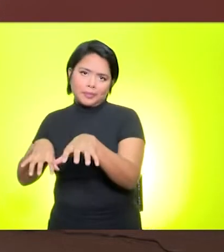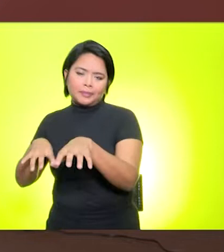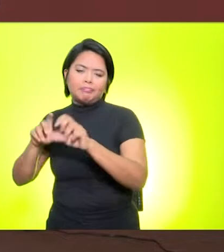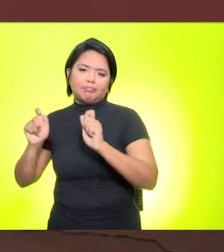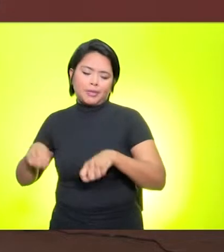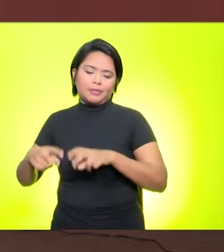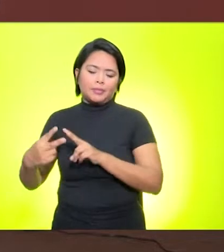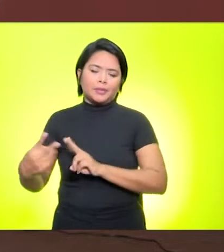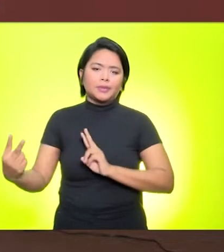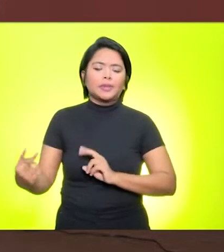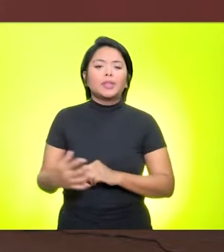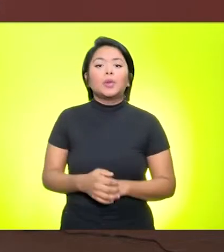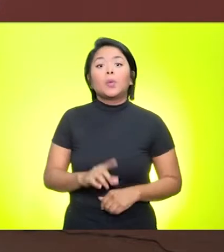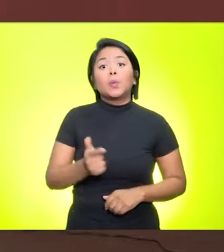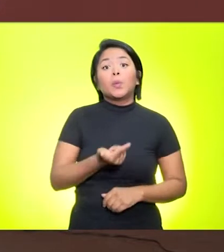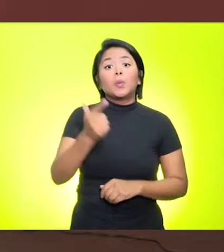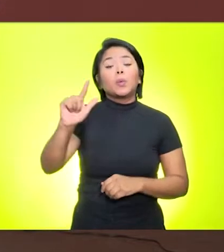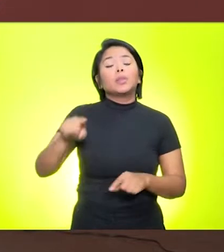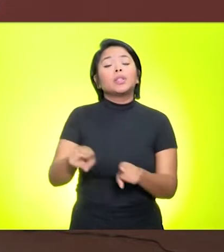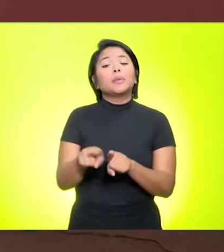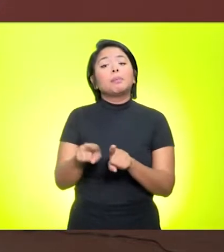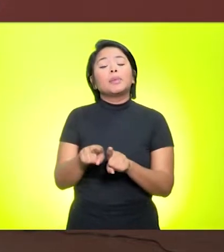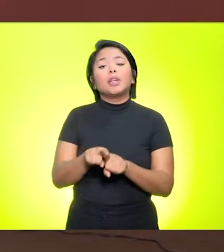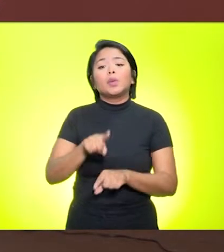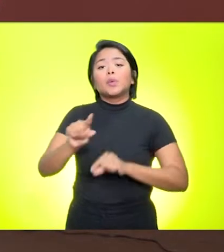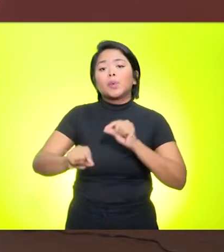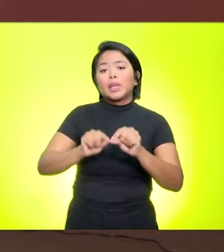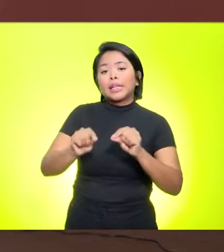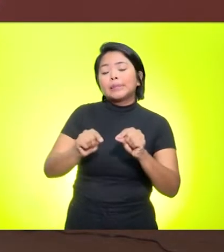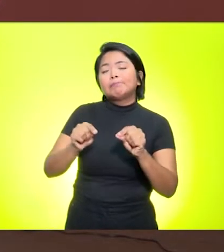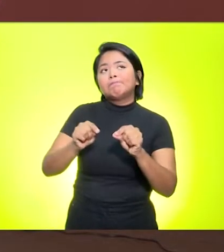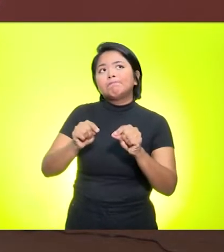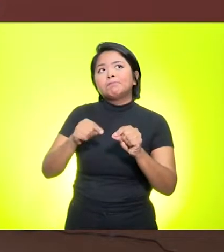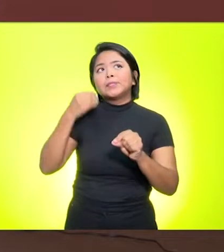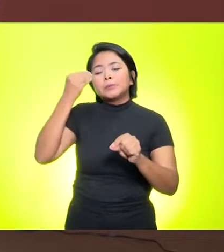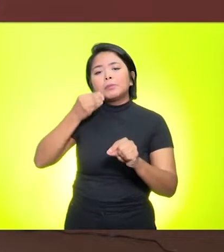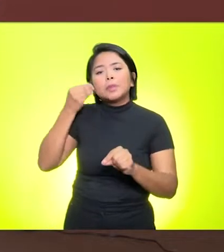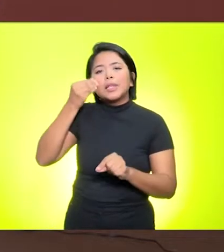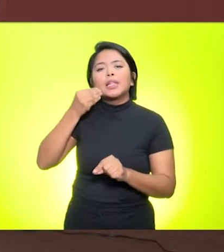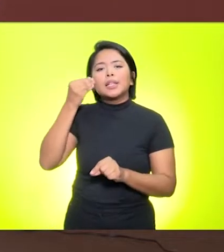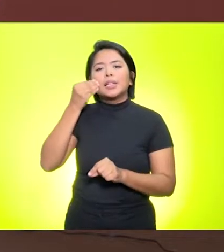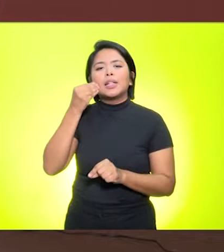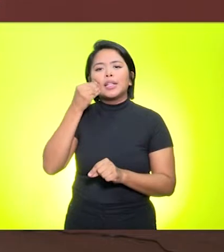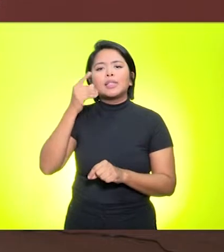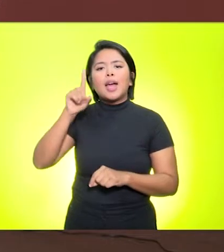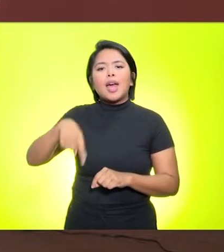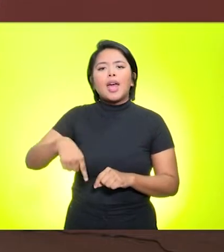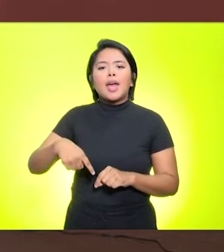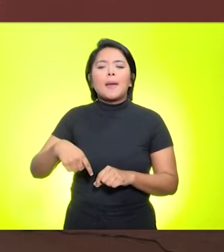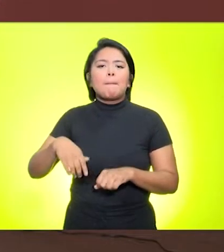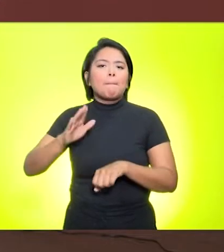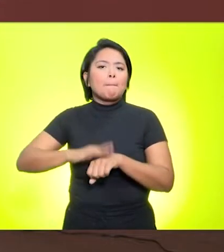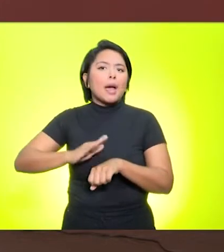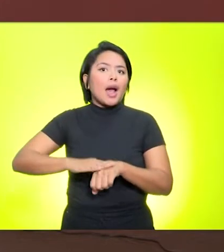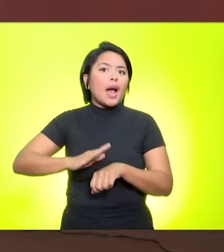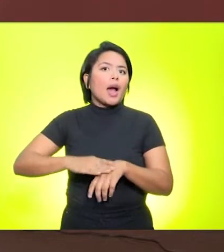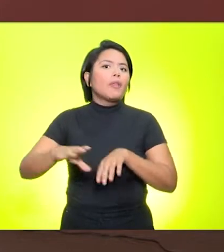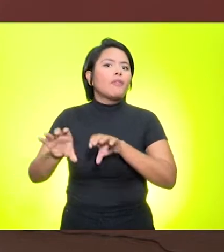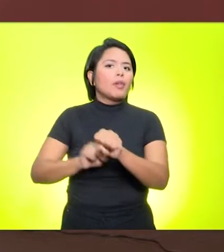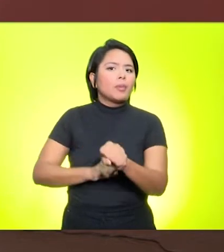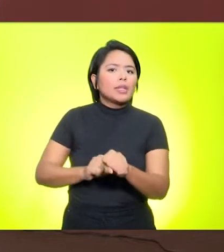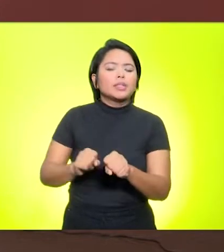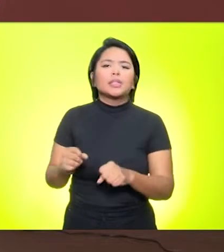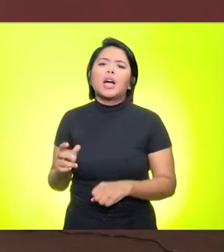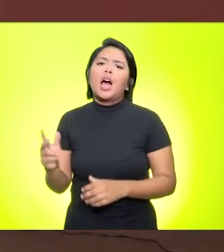Outro movimento também na academia muito importante, ao longo desse período da pandemia, foi a questão da autoformação. Então, muitas pessoas